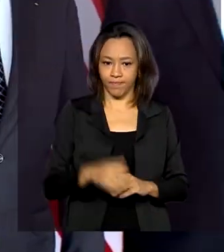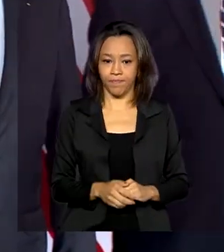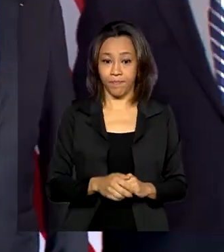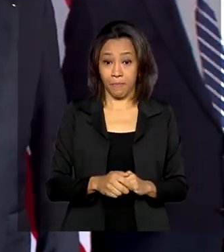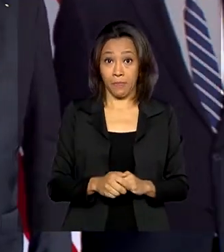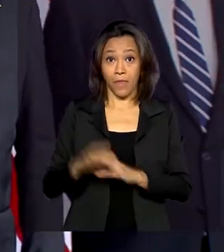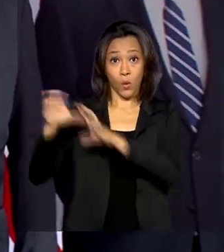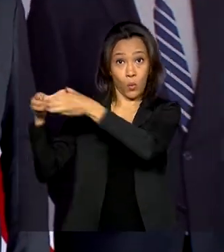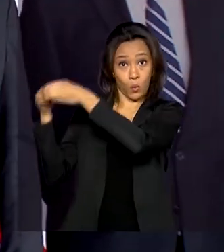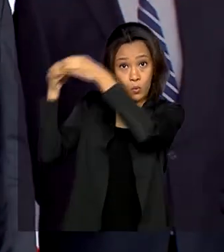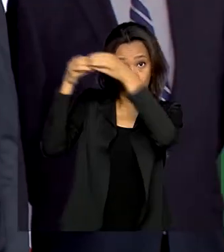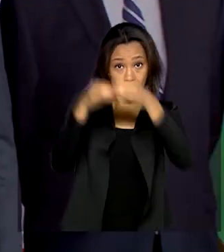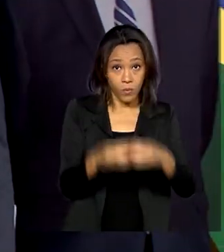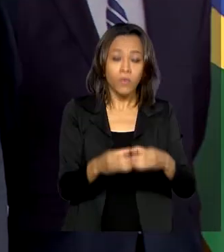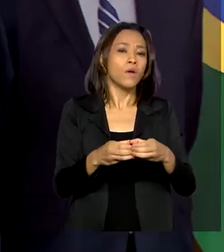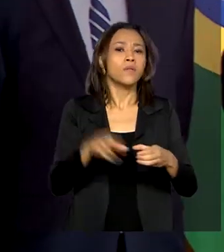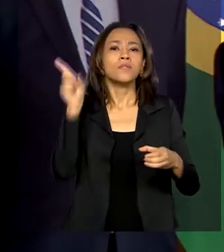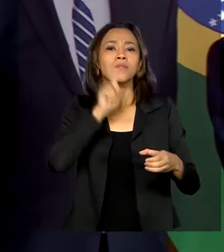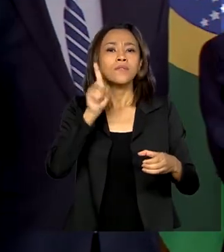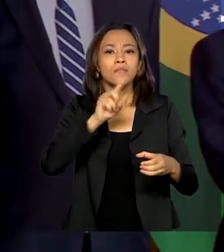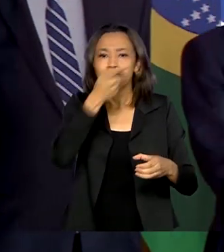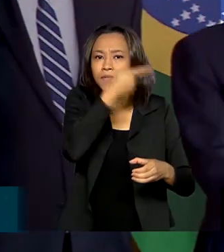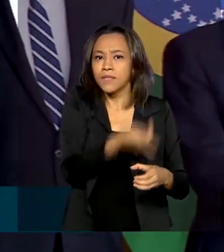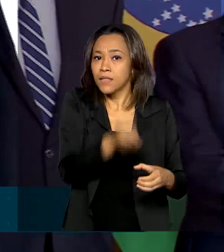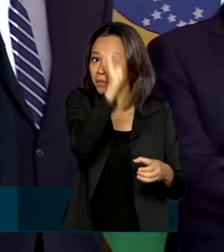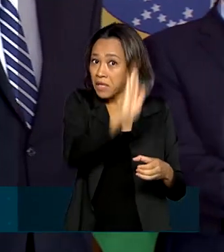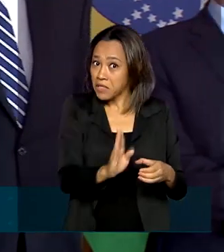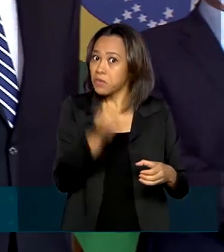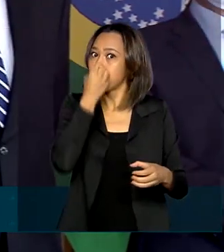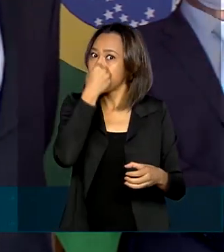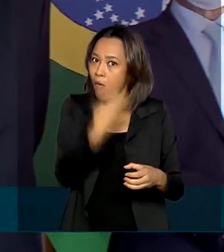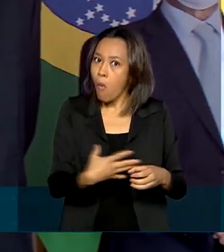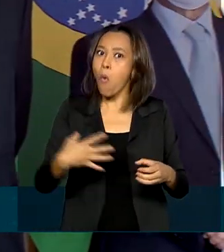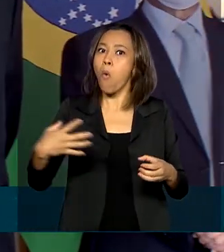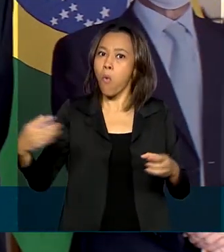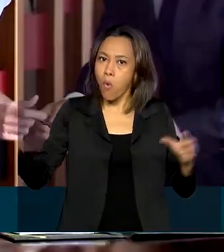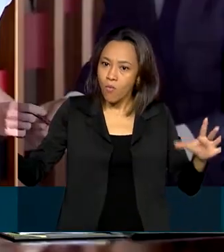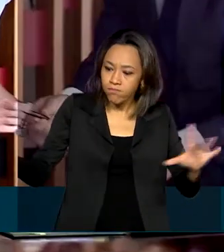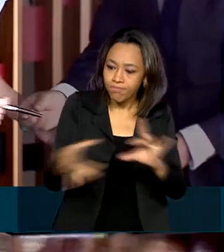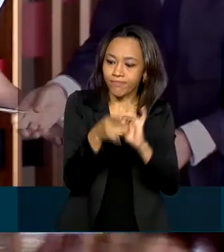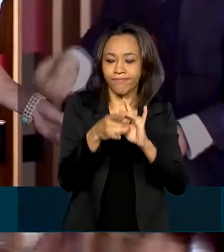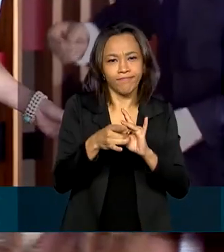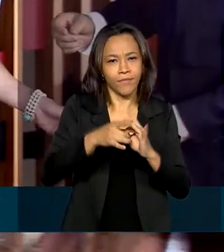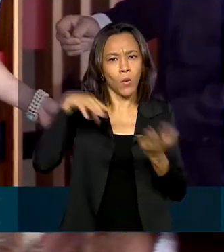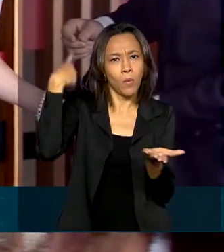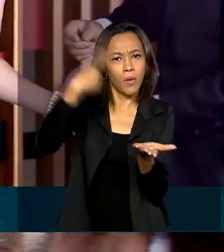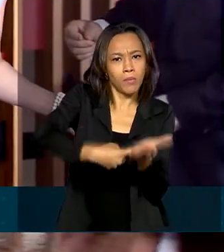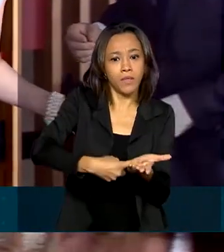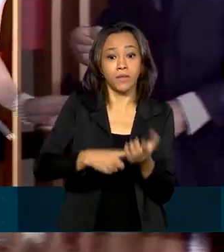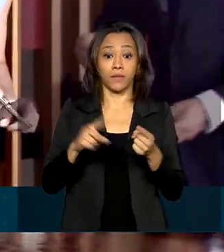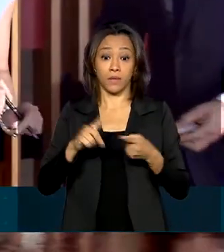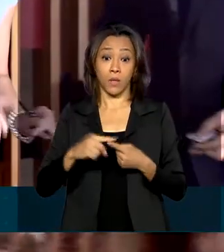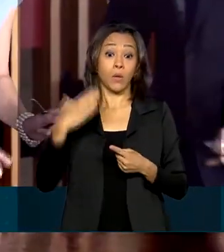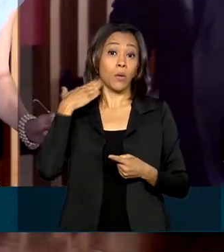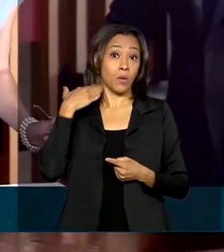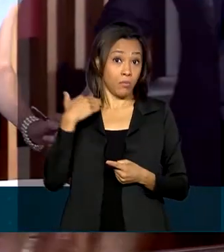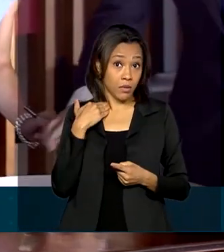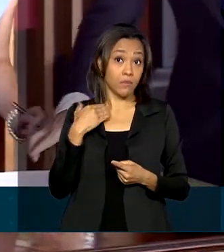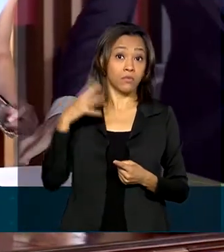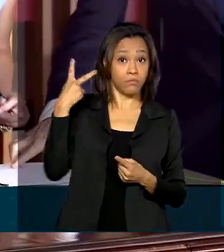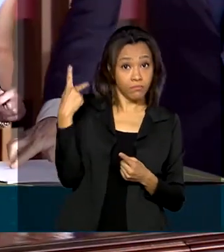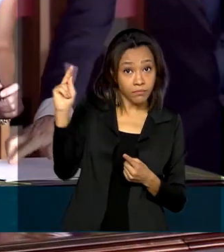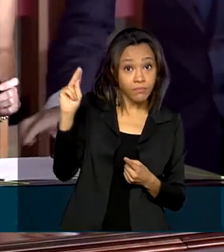vinda da comitiva norte-americana ao Brasil rendeu novos acordos bilaterais. O Banco Americano de Importação e